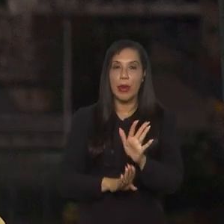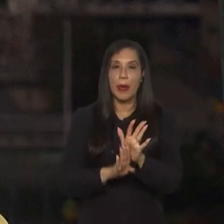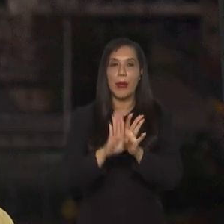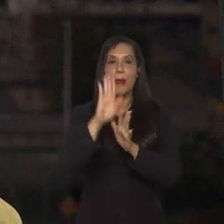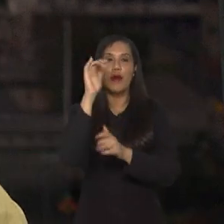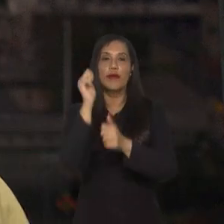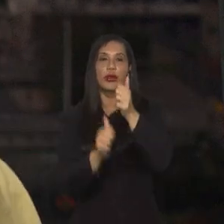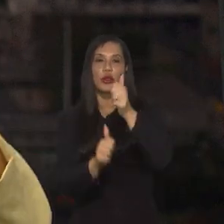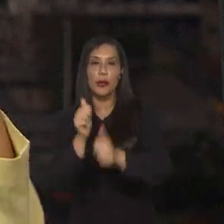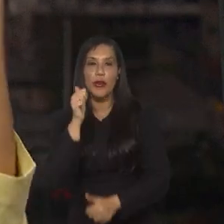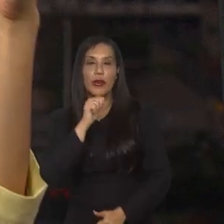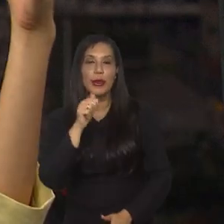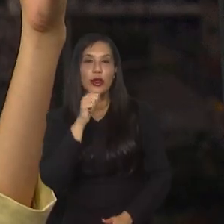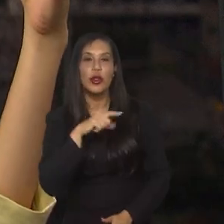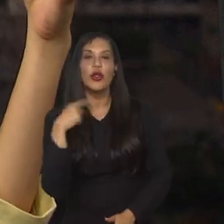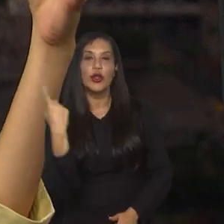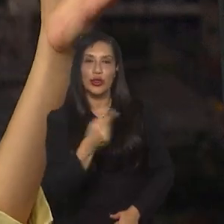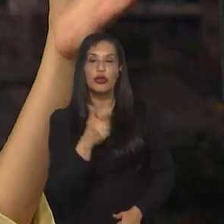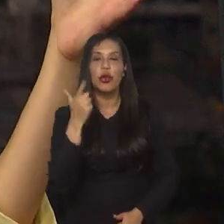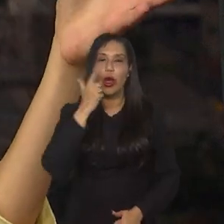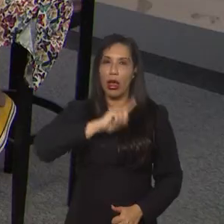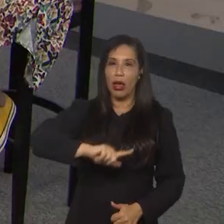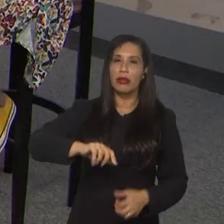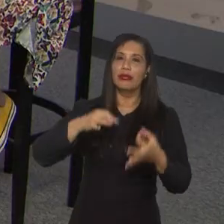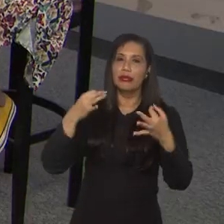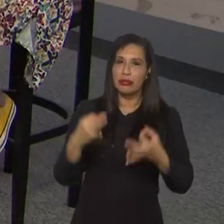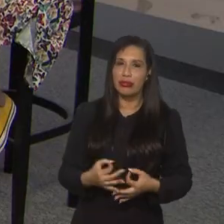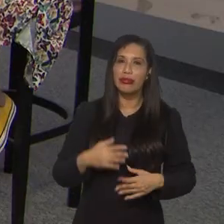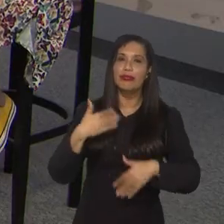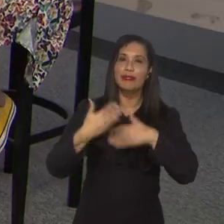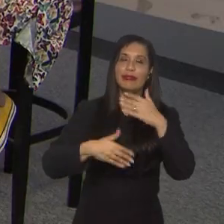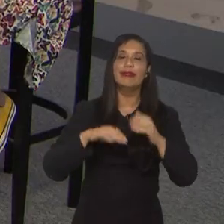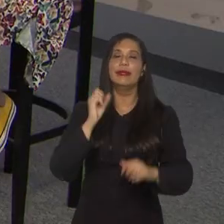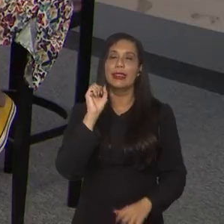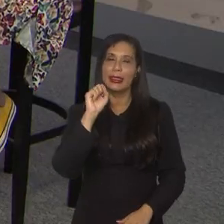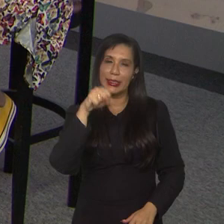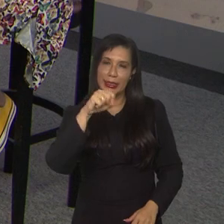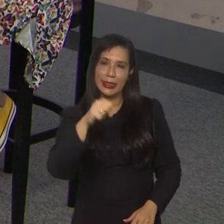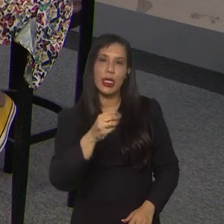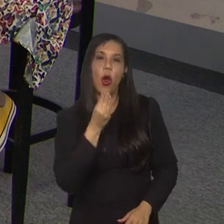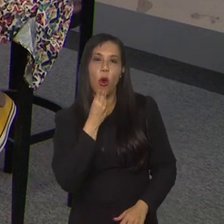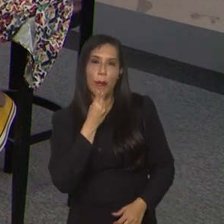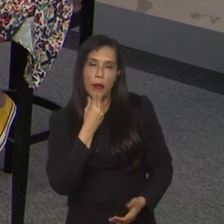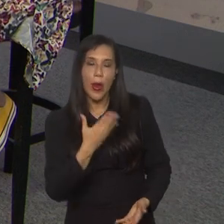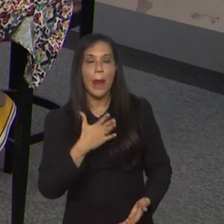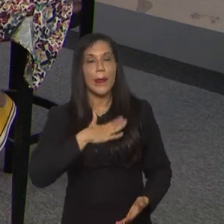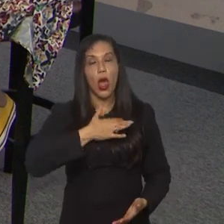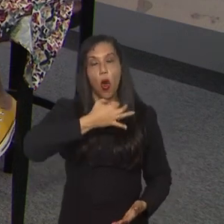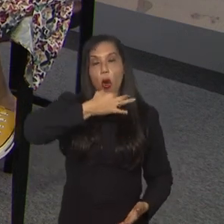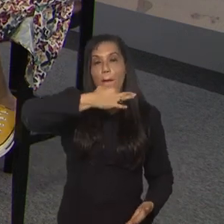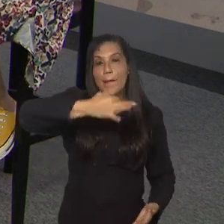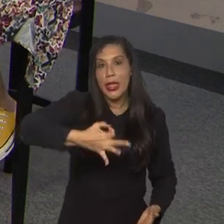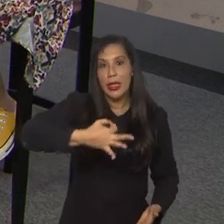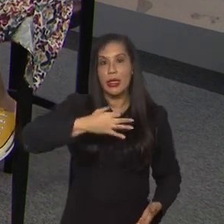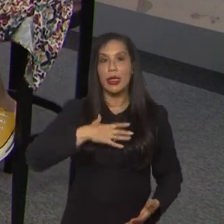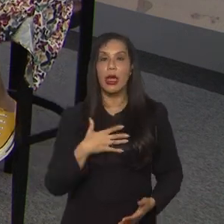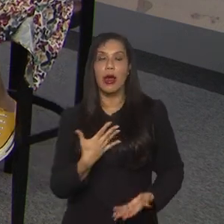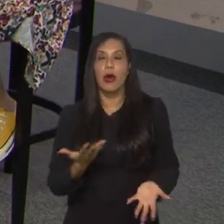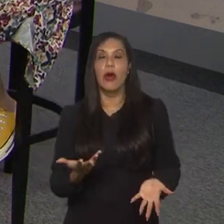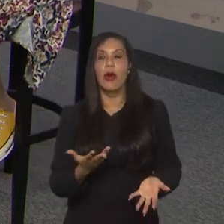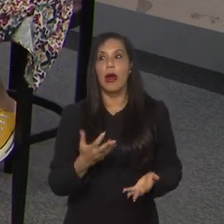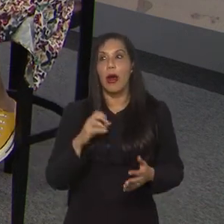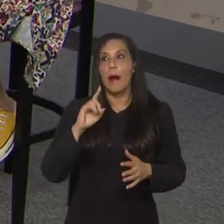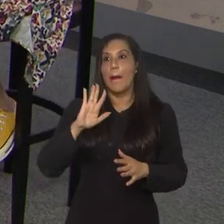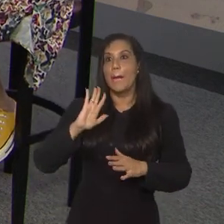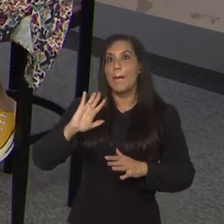feminino, a gente teve ganhos, podemos dizer isso. claro. a minha opinião, assim, leiga perto